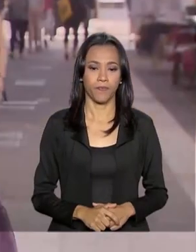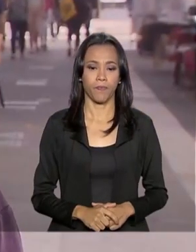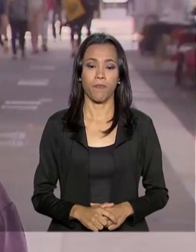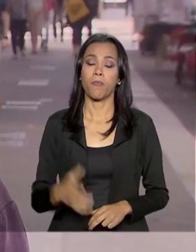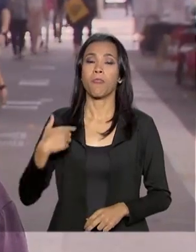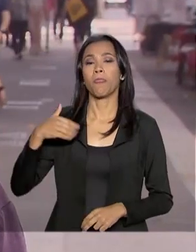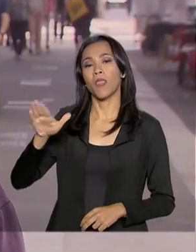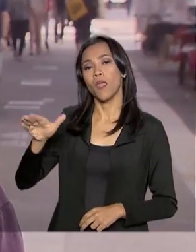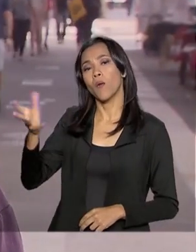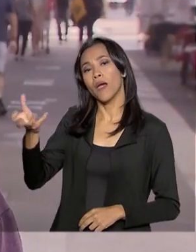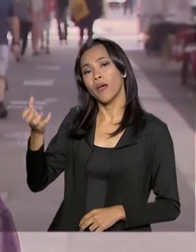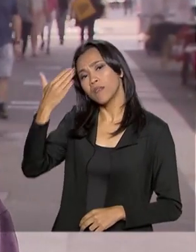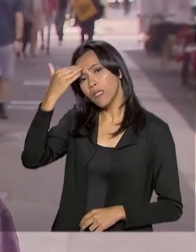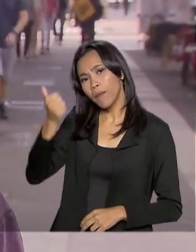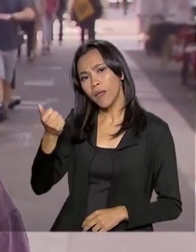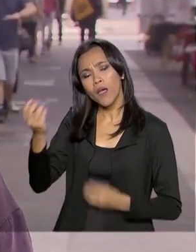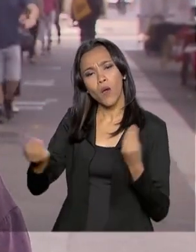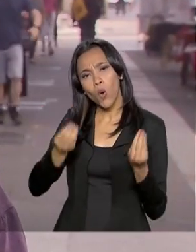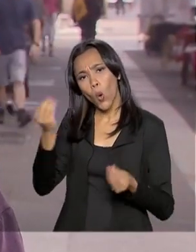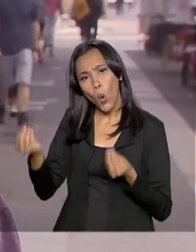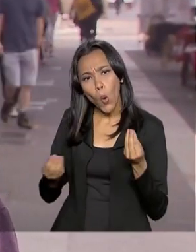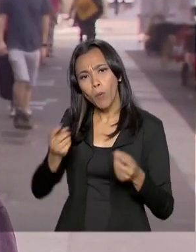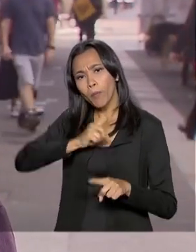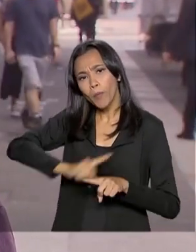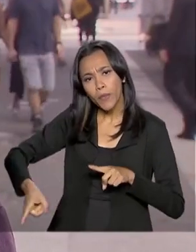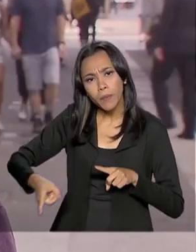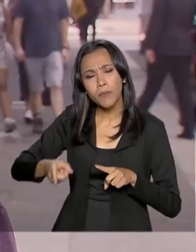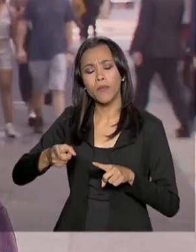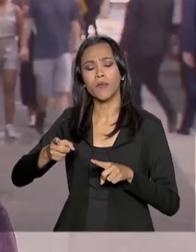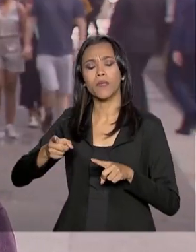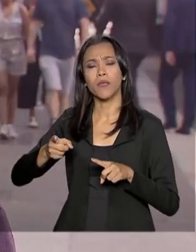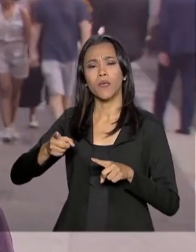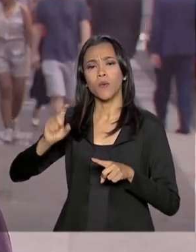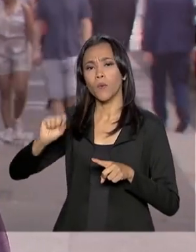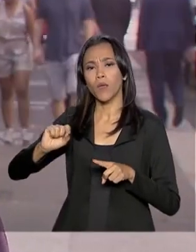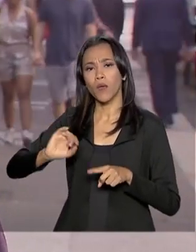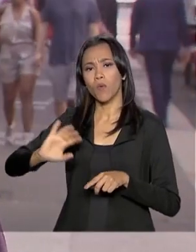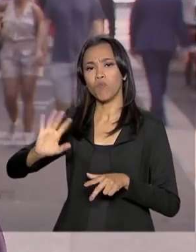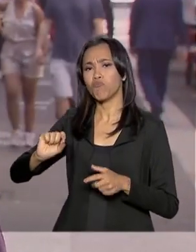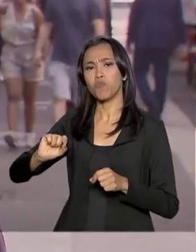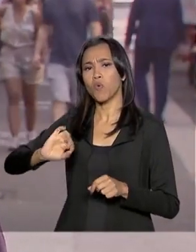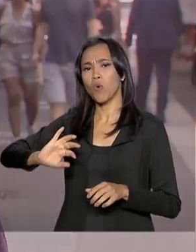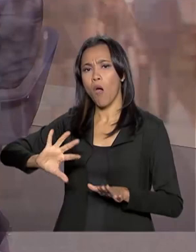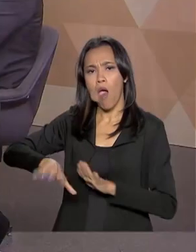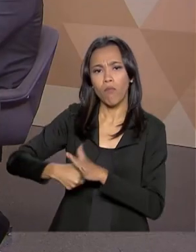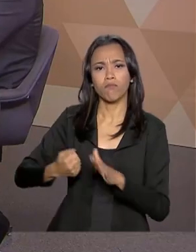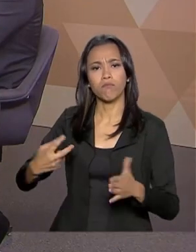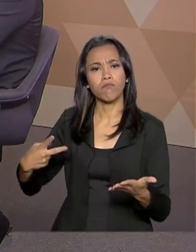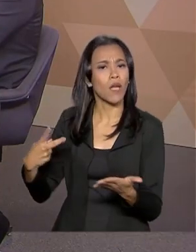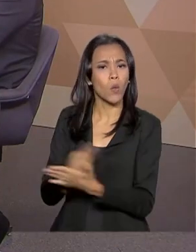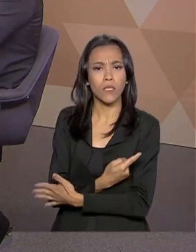Eu gostaria de saber como poderia coibir as fraudes do Bolsa Família.